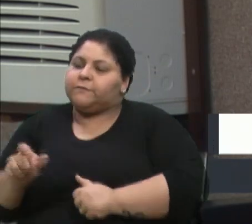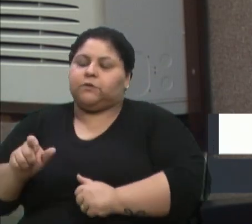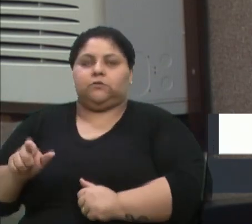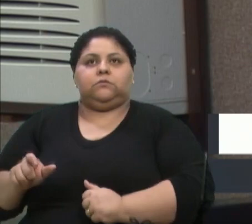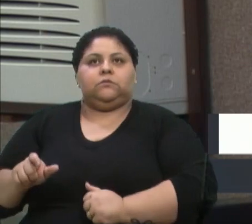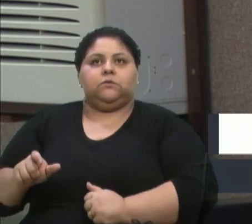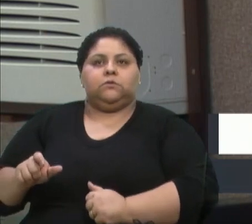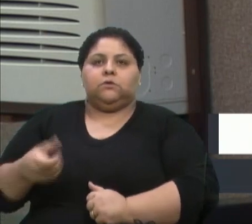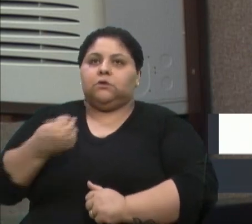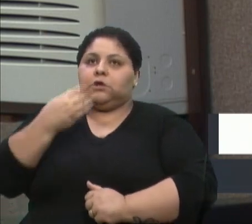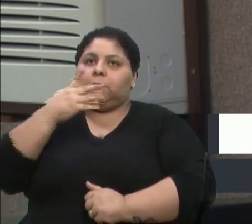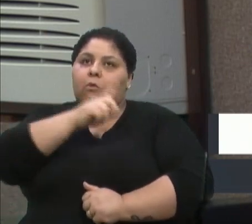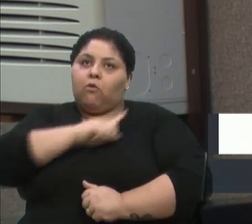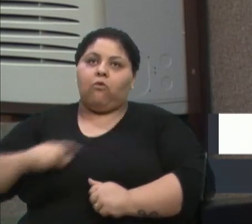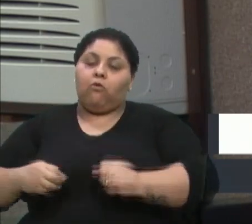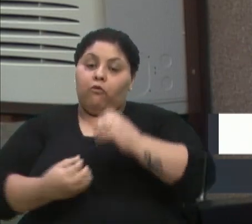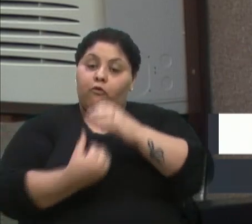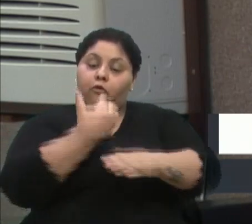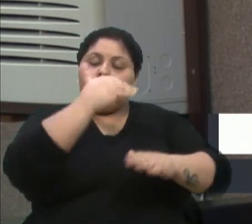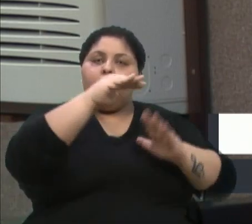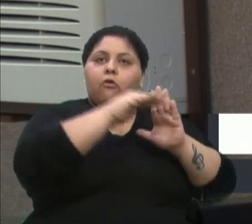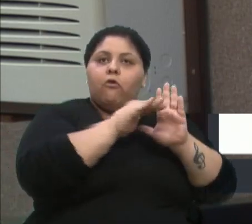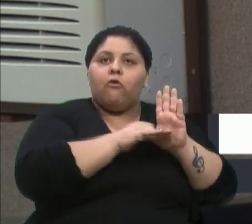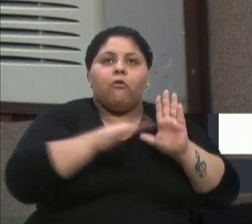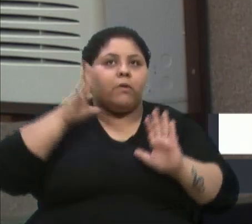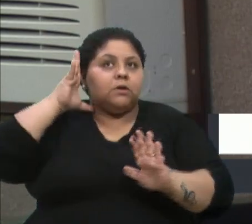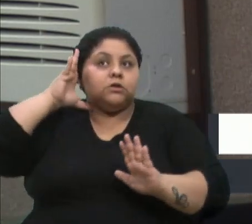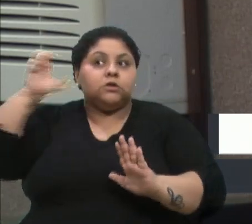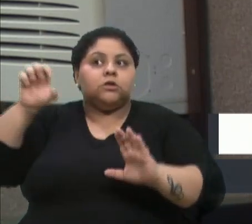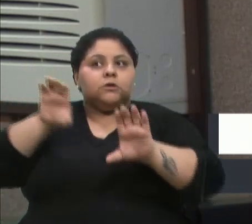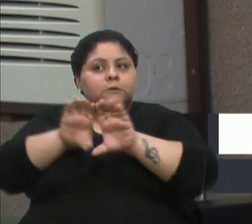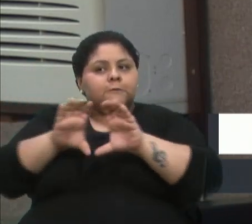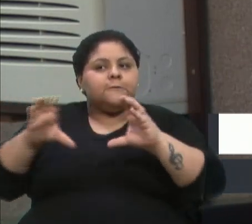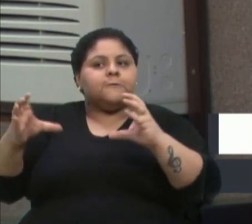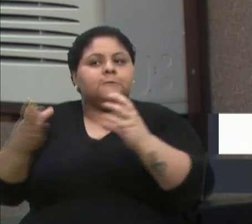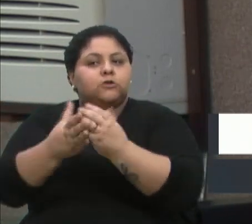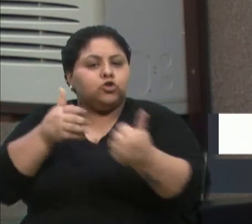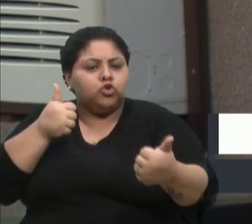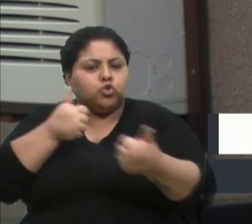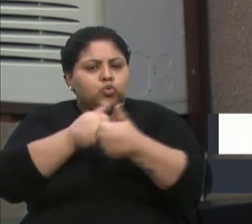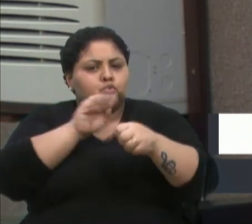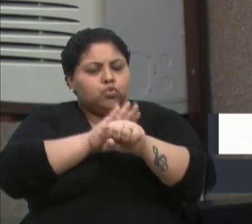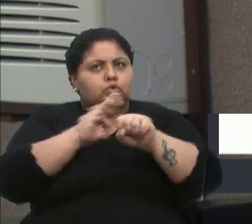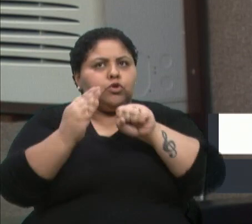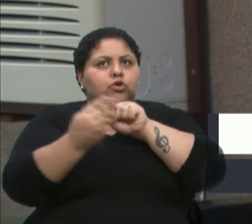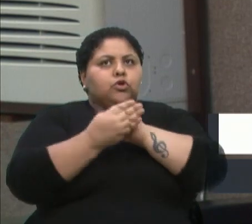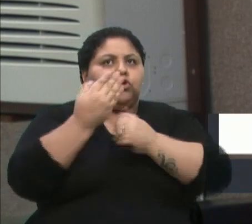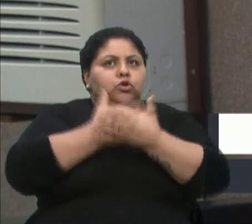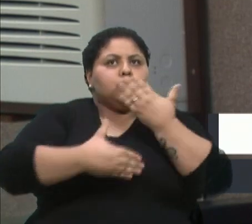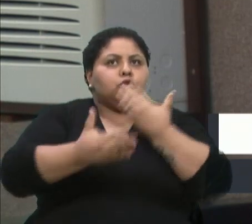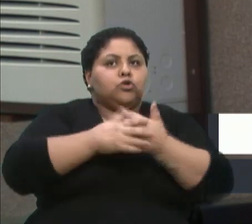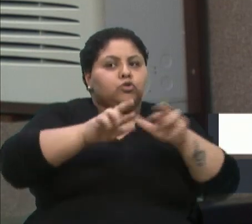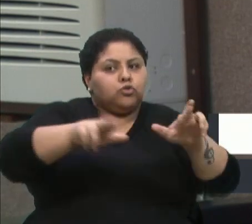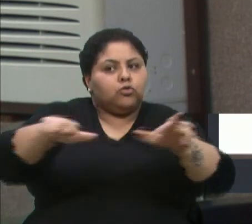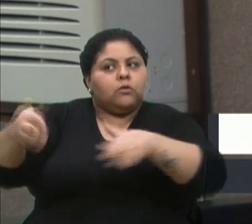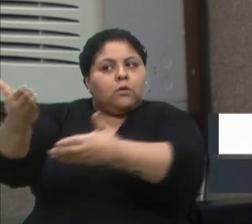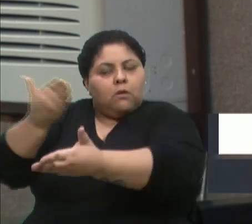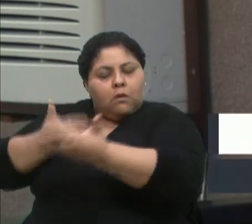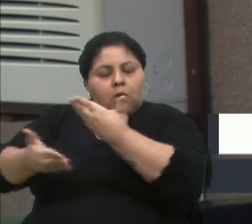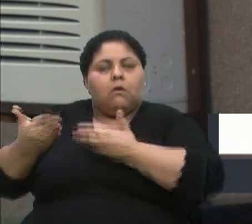este programa, para a gente ouvir a comunidade estar próximo dos bairros, e toda a região vamos ser convidados.